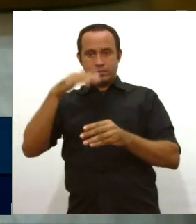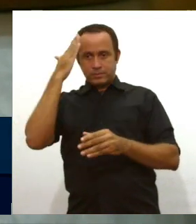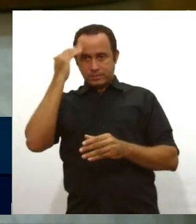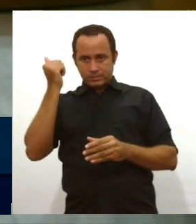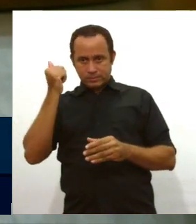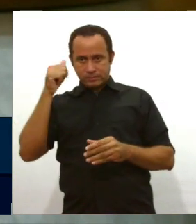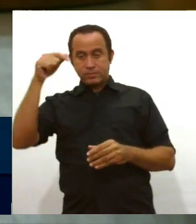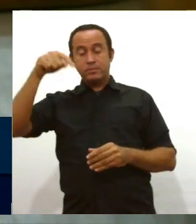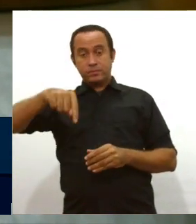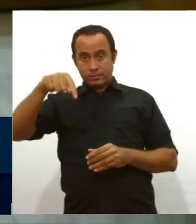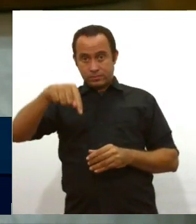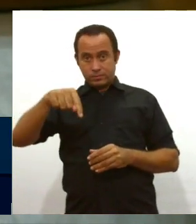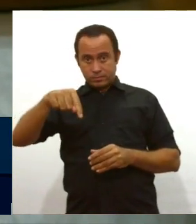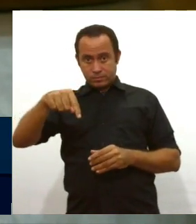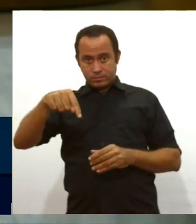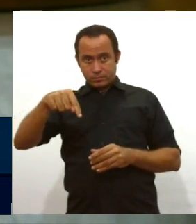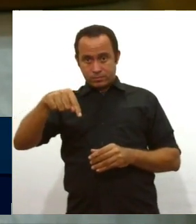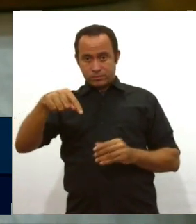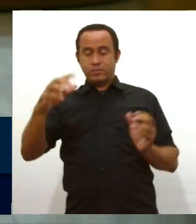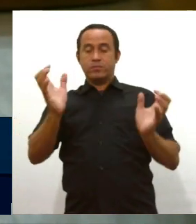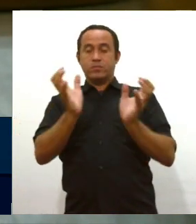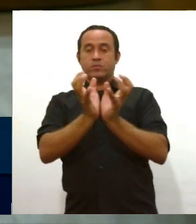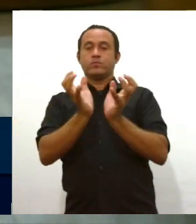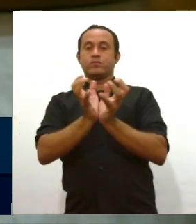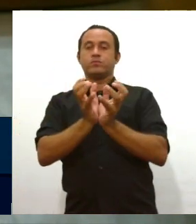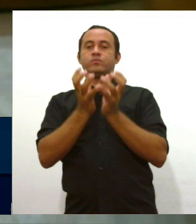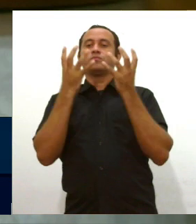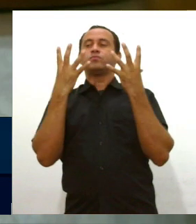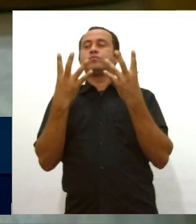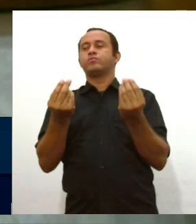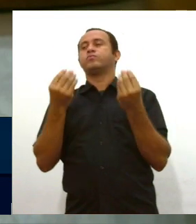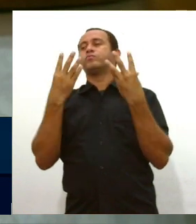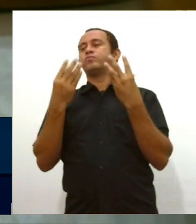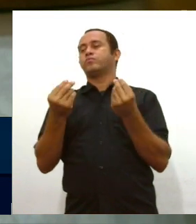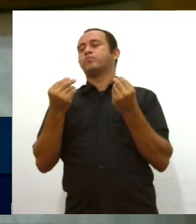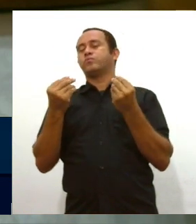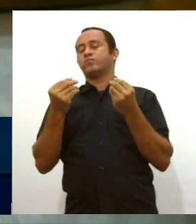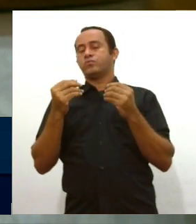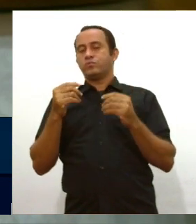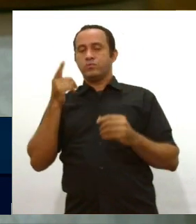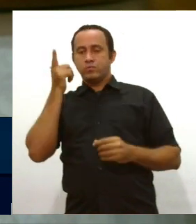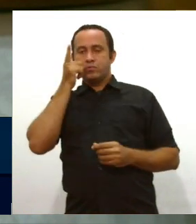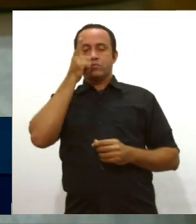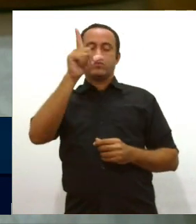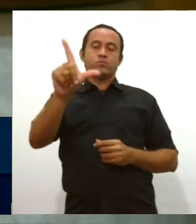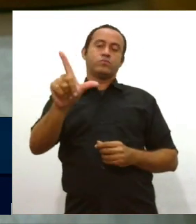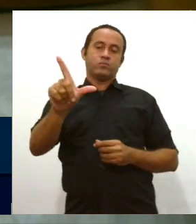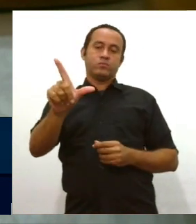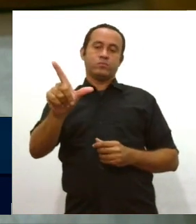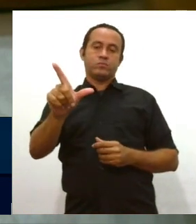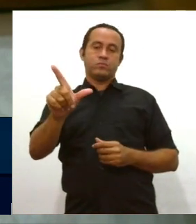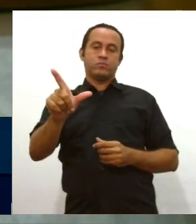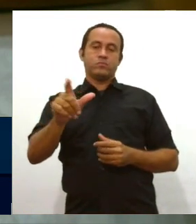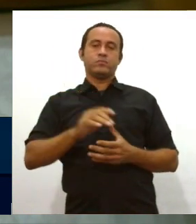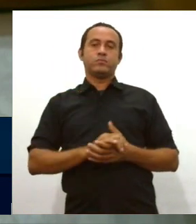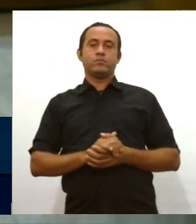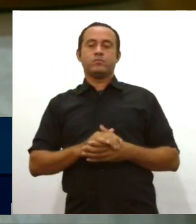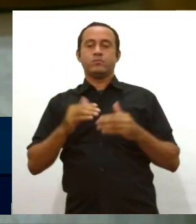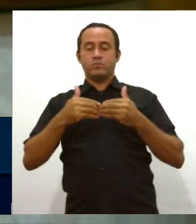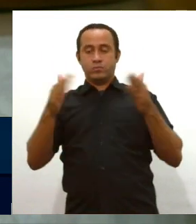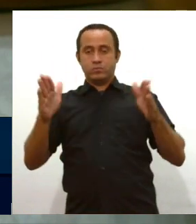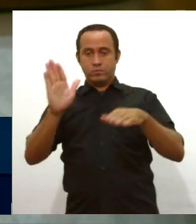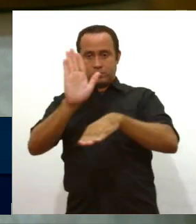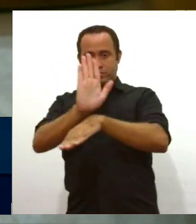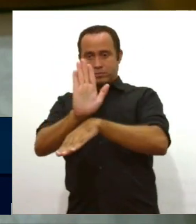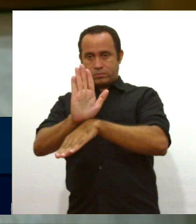nessa eleição, essa chapa tem muitas chances de se sagrar vitoriosa. Já no início da